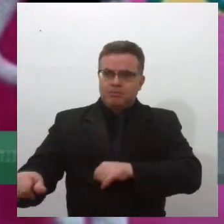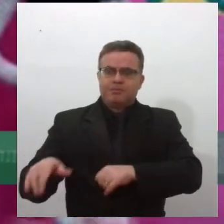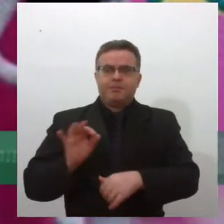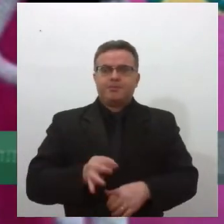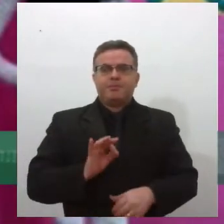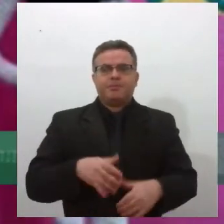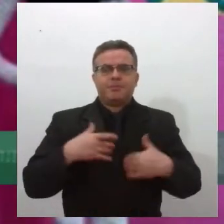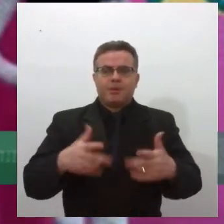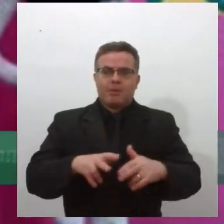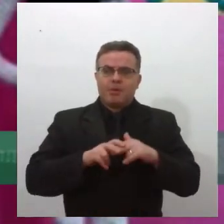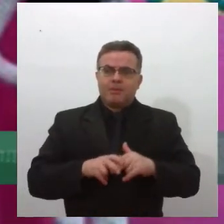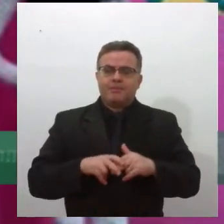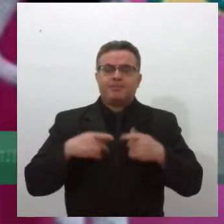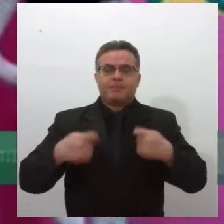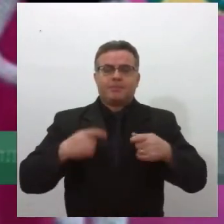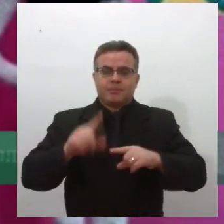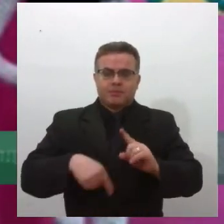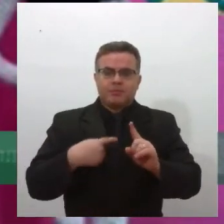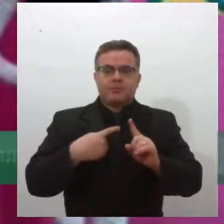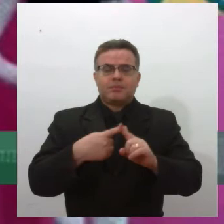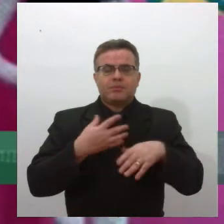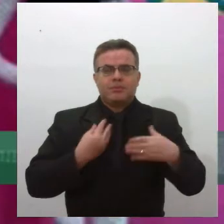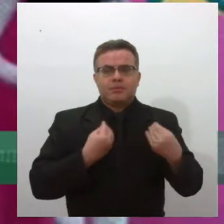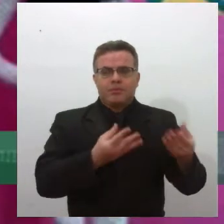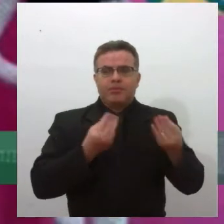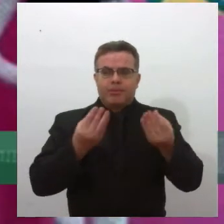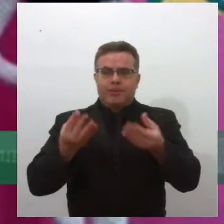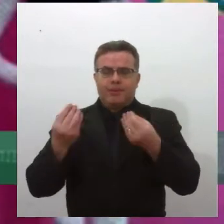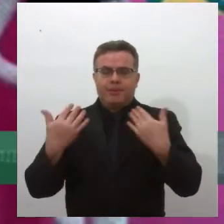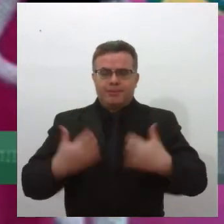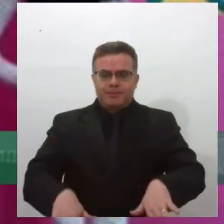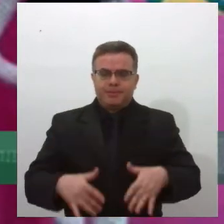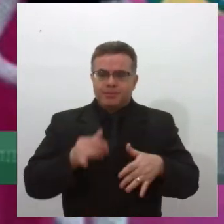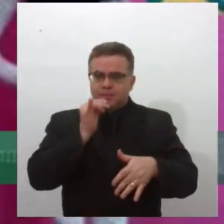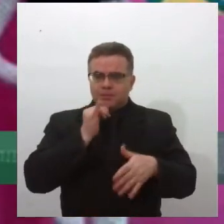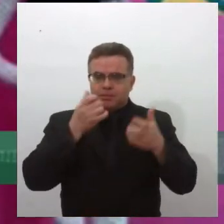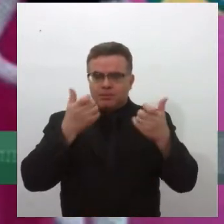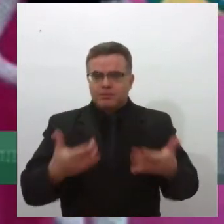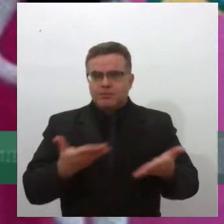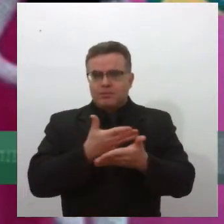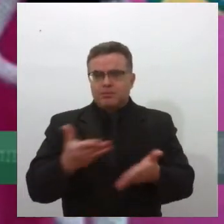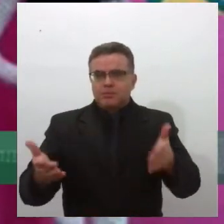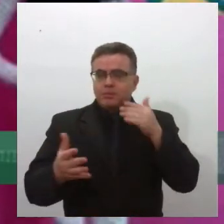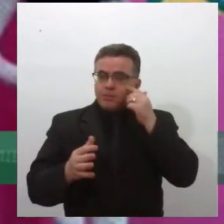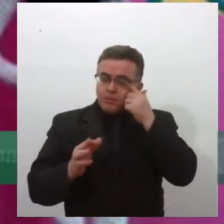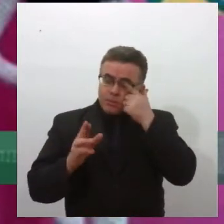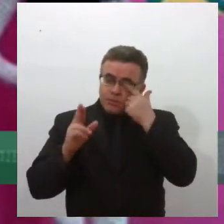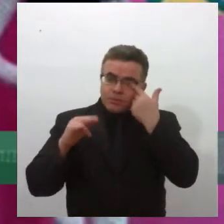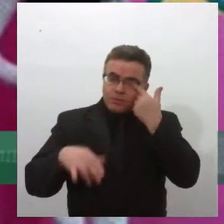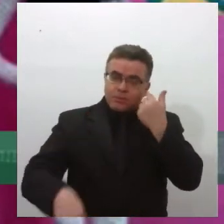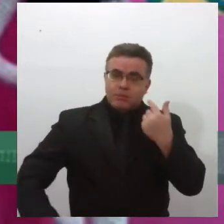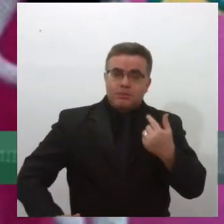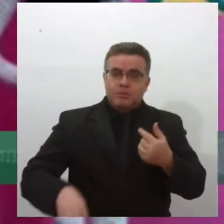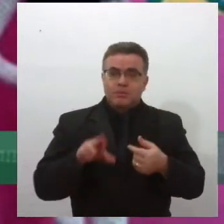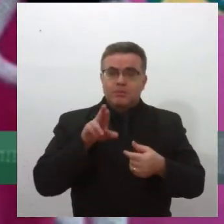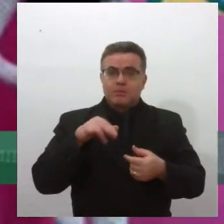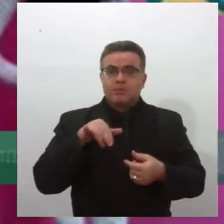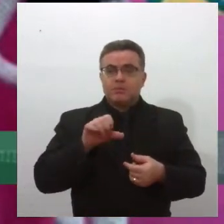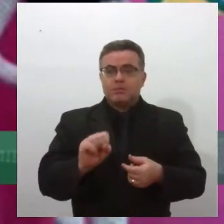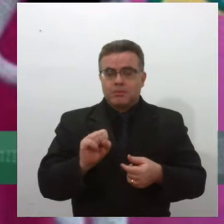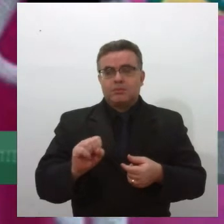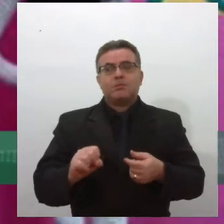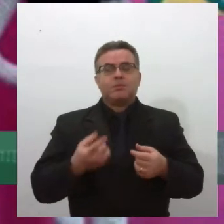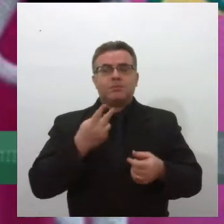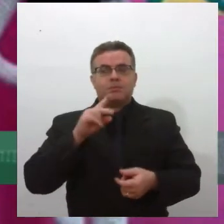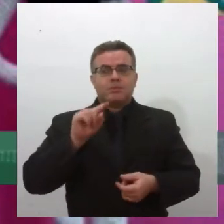precisamos ainda aumentar a doação de órgãos. Só para dar um exemplo para vocês, RINS, em 2020, a necessidade era de 2